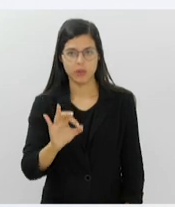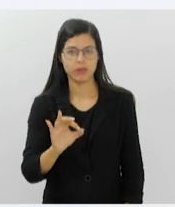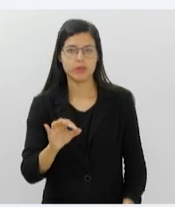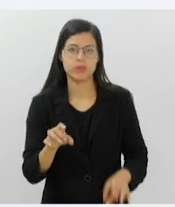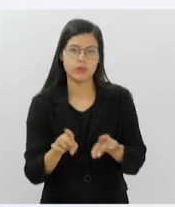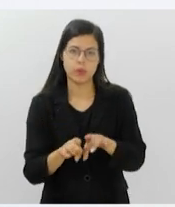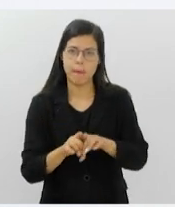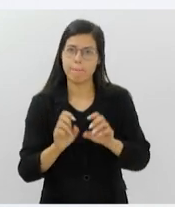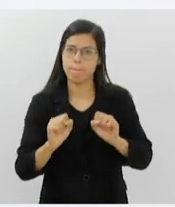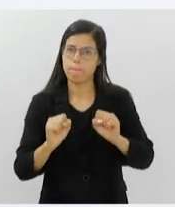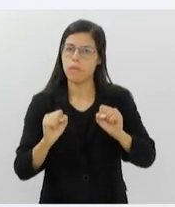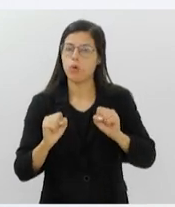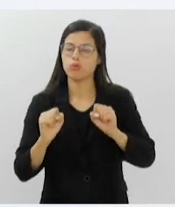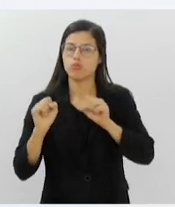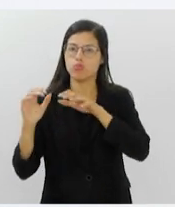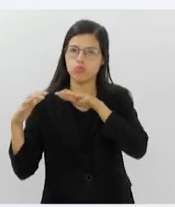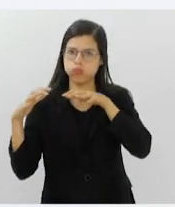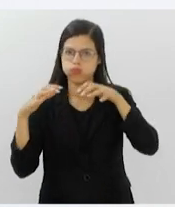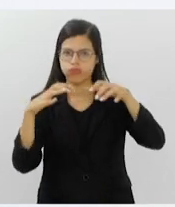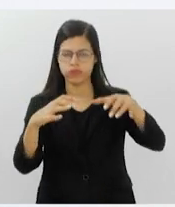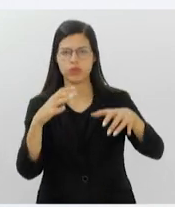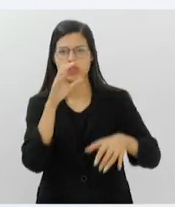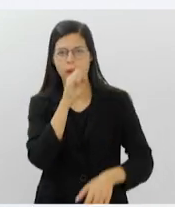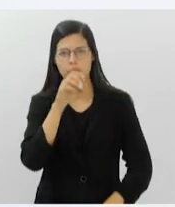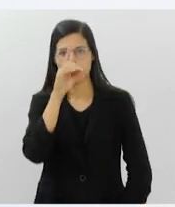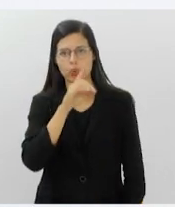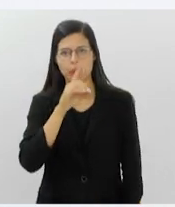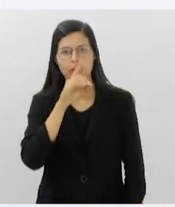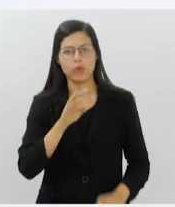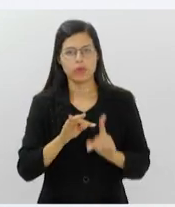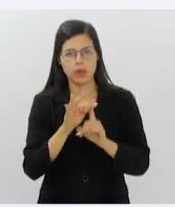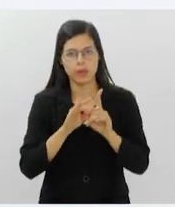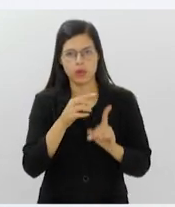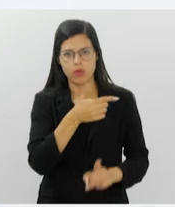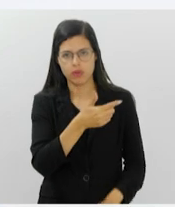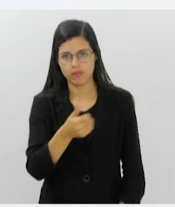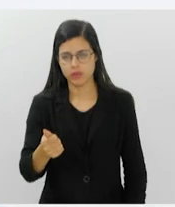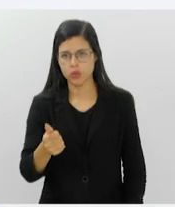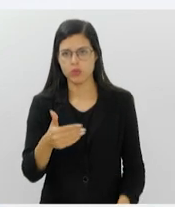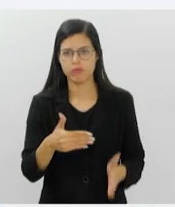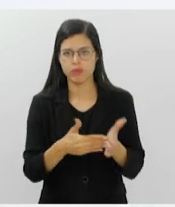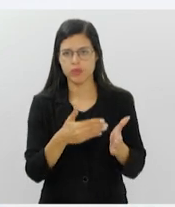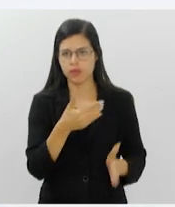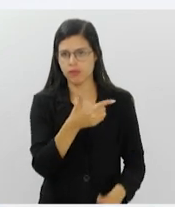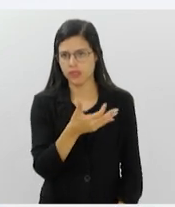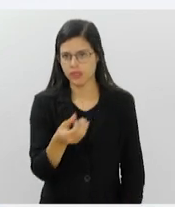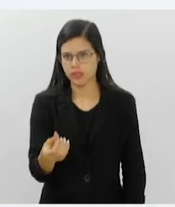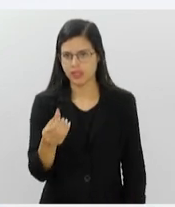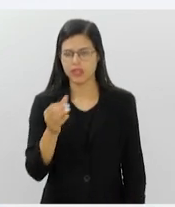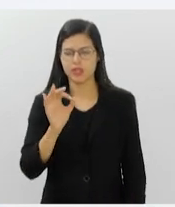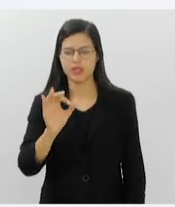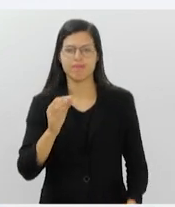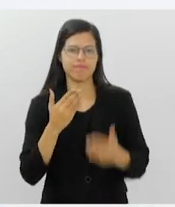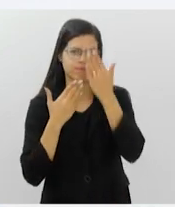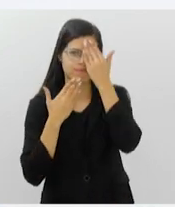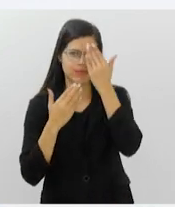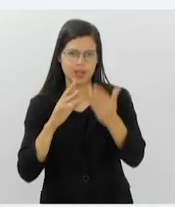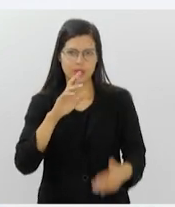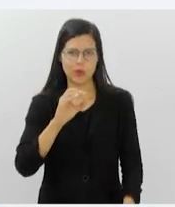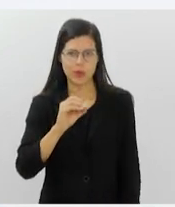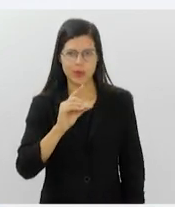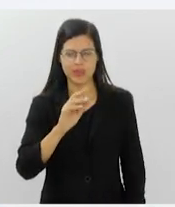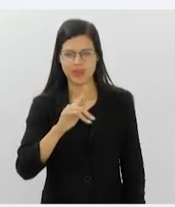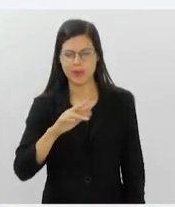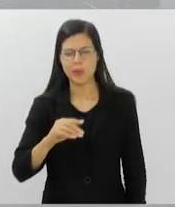previsão de chuva durante o fim de semana. As temperaturas oscilam entre 21 e 26 graus. Obrigado, Rodrigo Melo, pelas